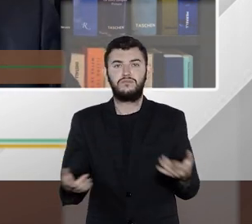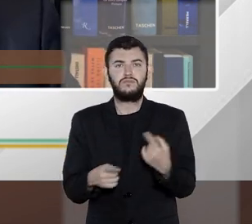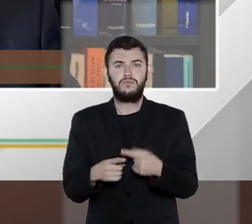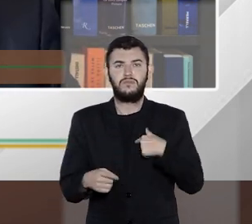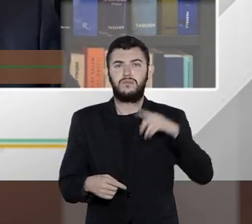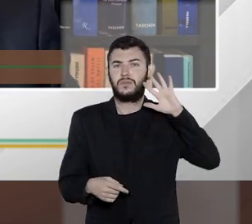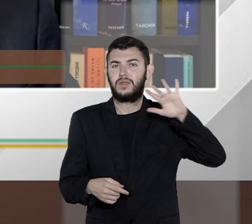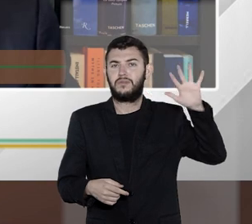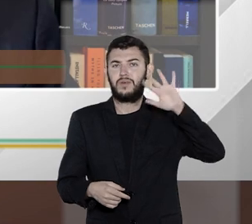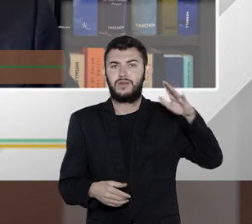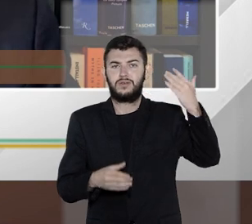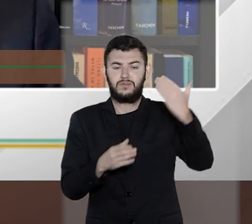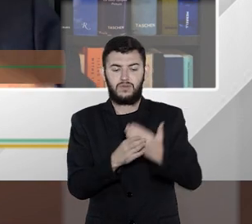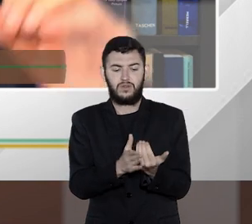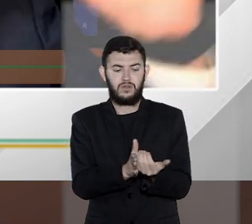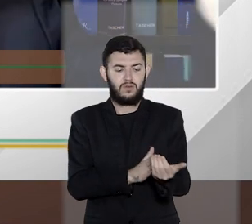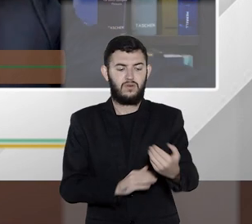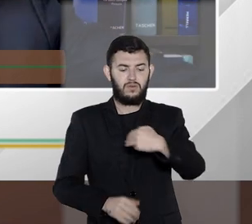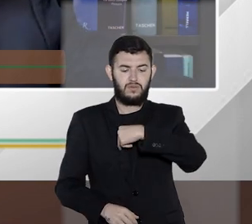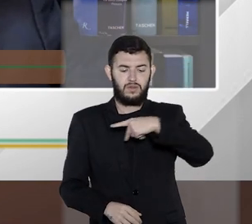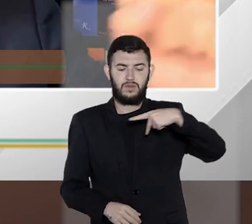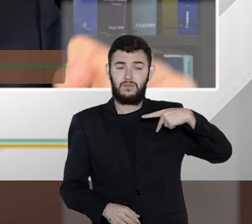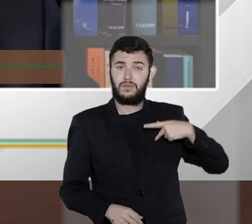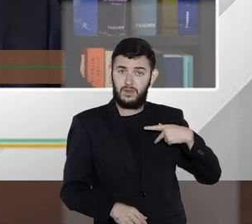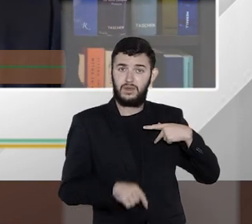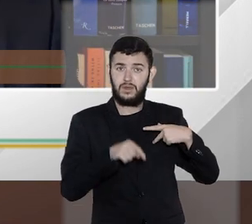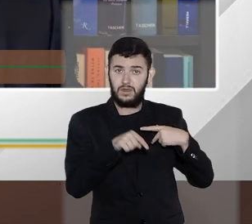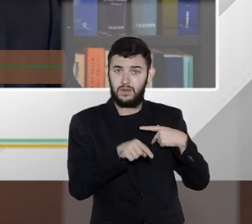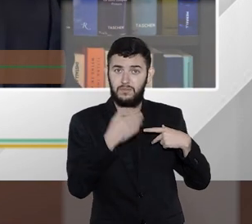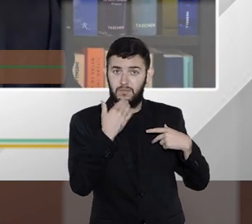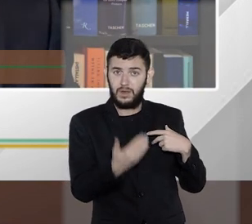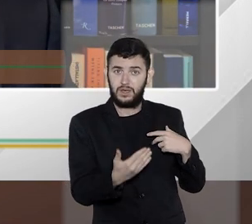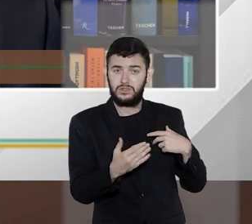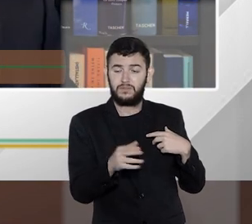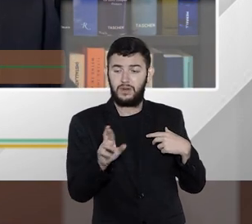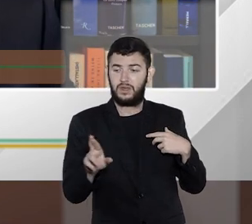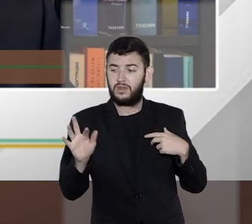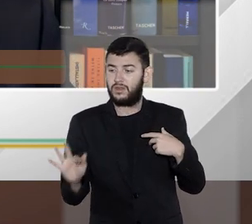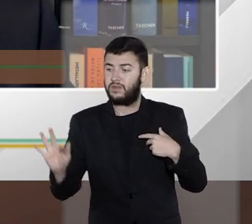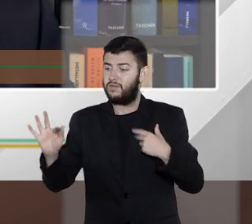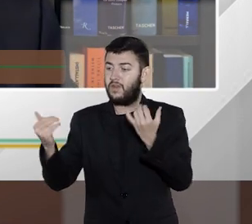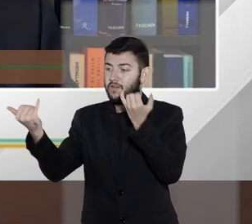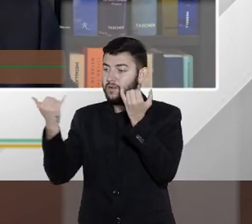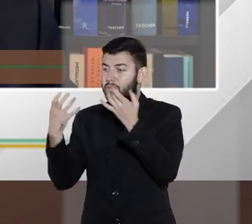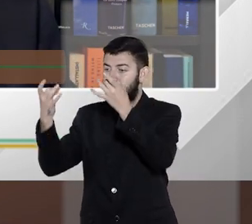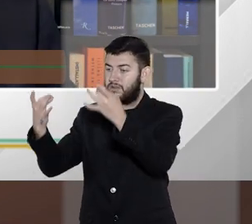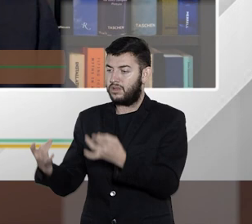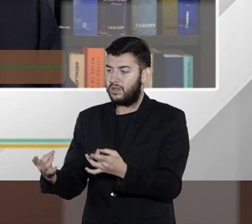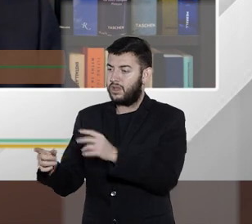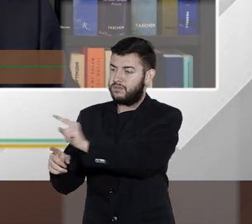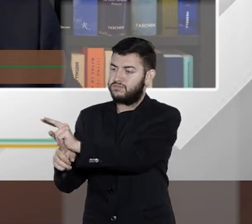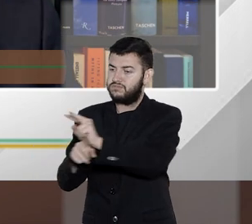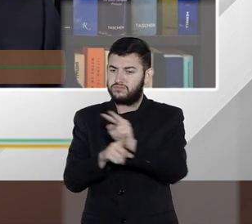imagina um processo começa com o Ministério Público pede dados para a Receita Federal e depois compartilha